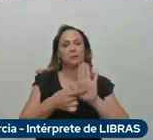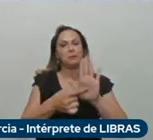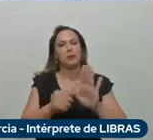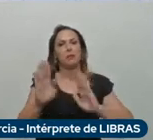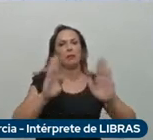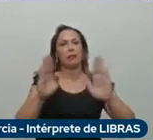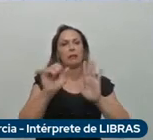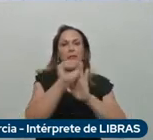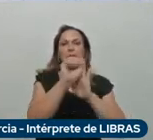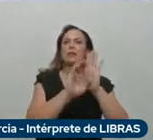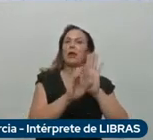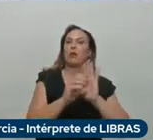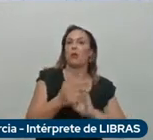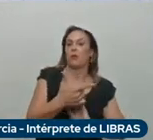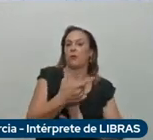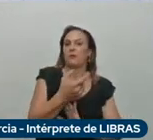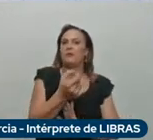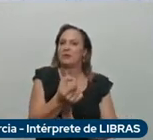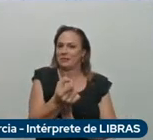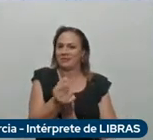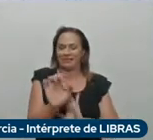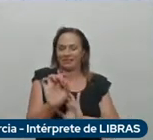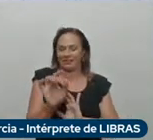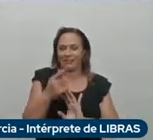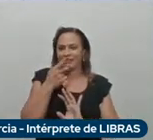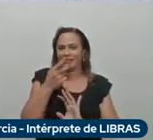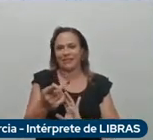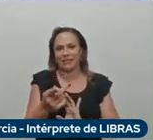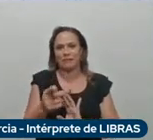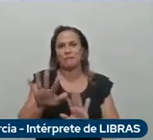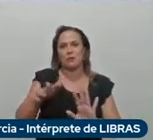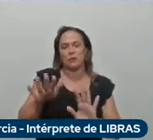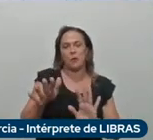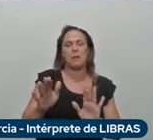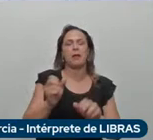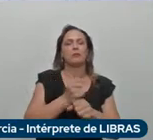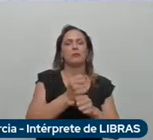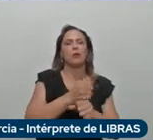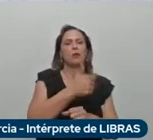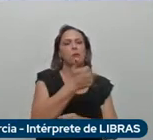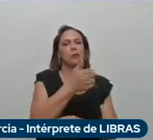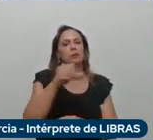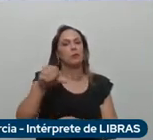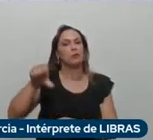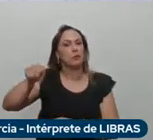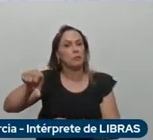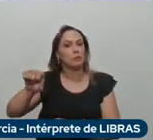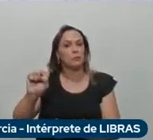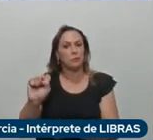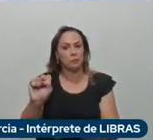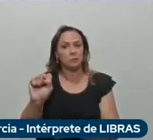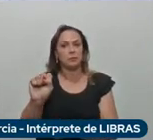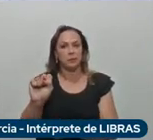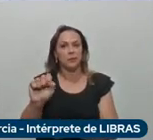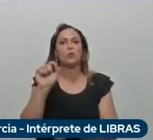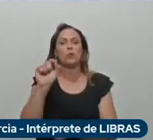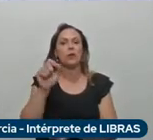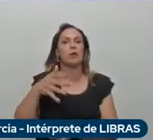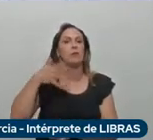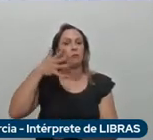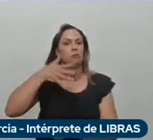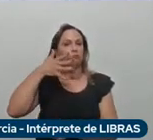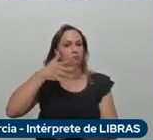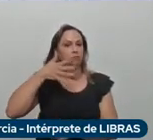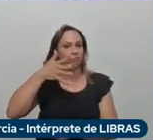século XX, no finalzinho do século XX, ali, nós estamos falando em 98, mais ou menos, em que esse palestrante, professor do